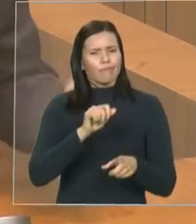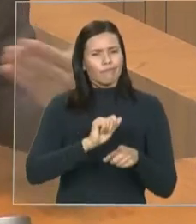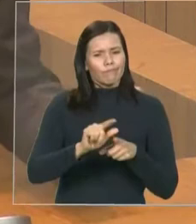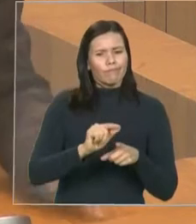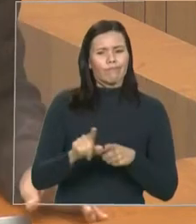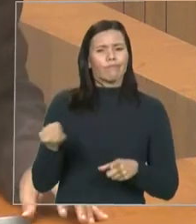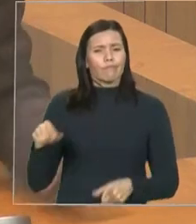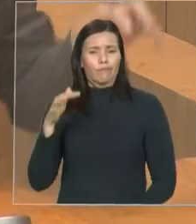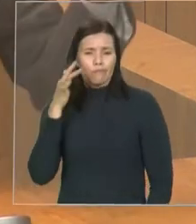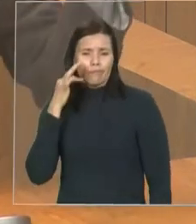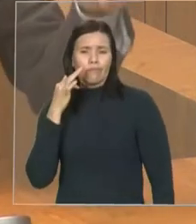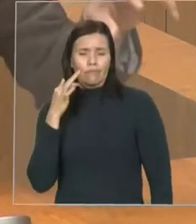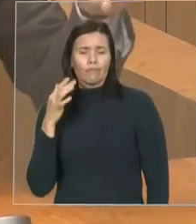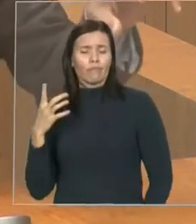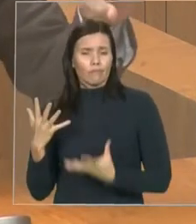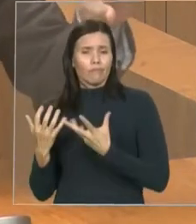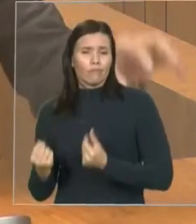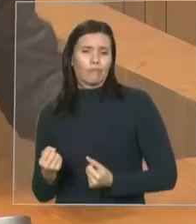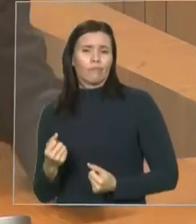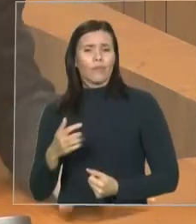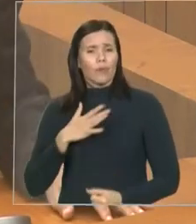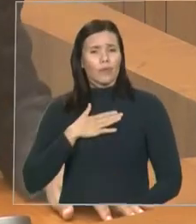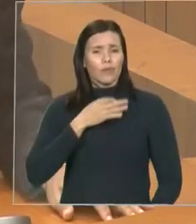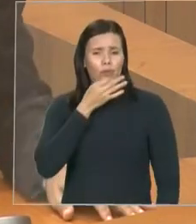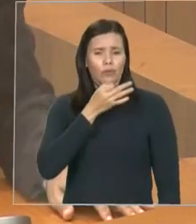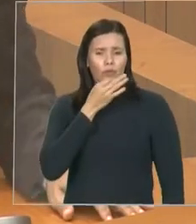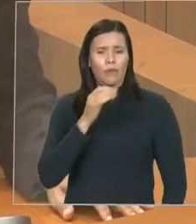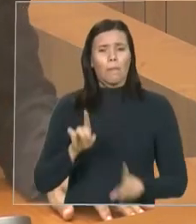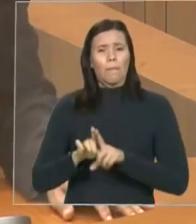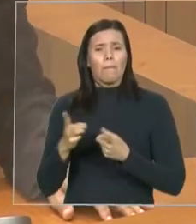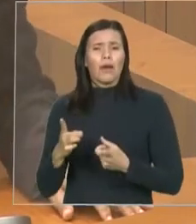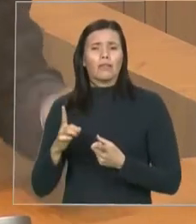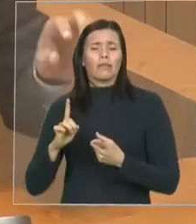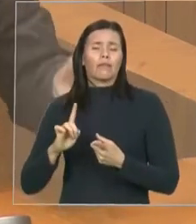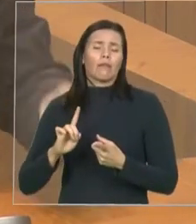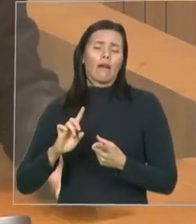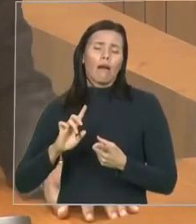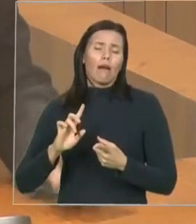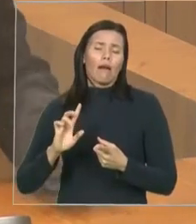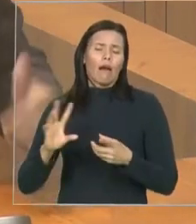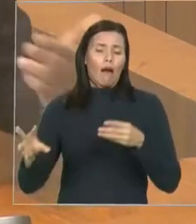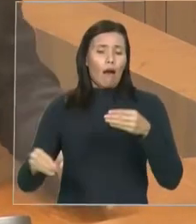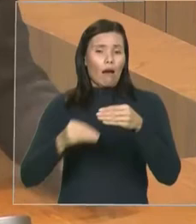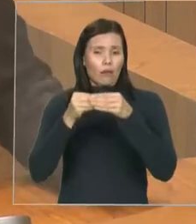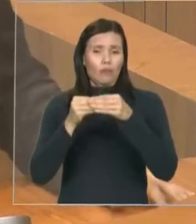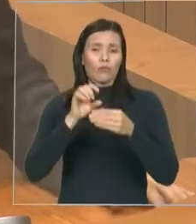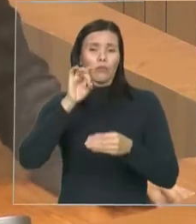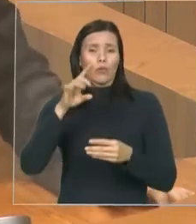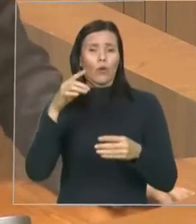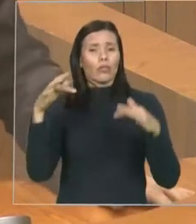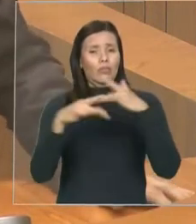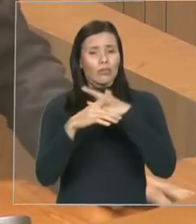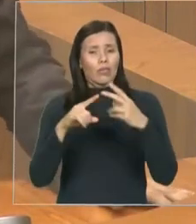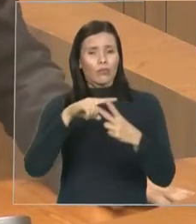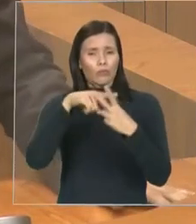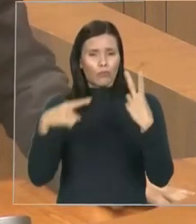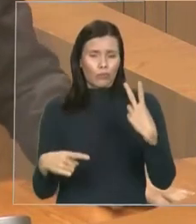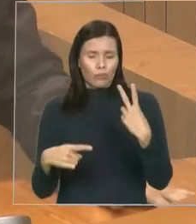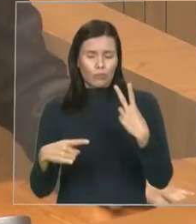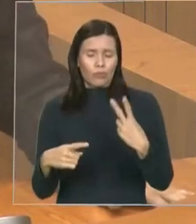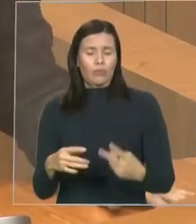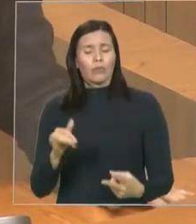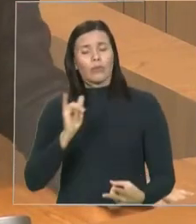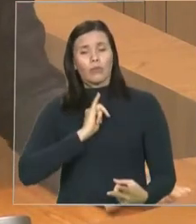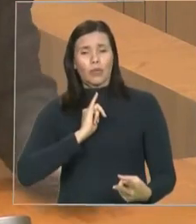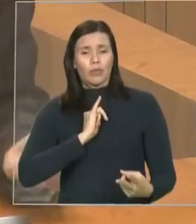compreendeu a necessidade, mas colocou somente duas cidades. Imperatriz e Caxias, além de São Luís, que já estava